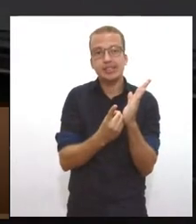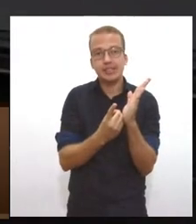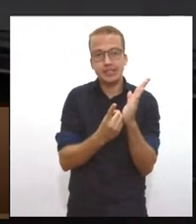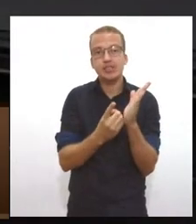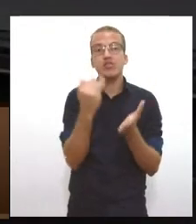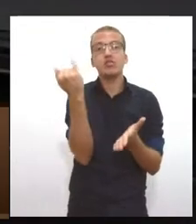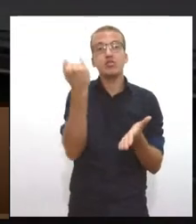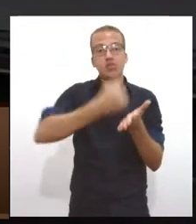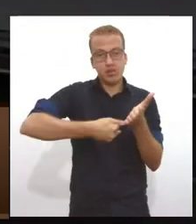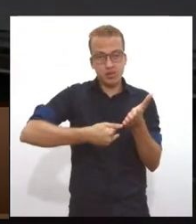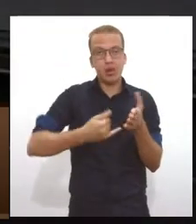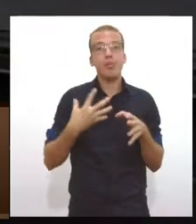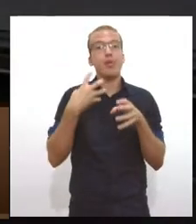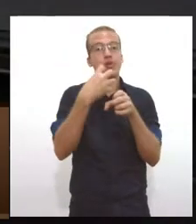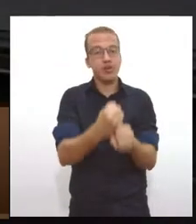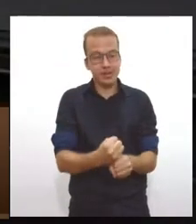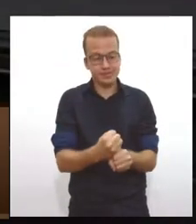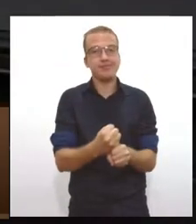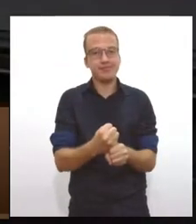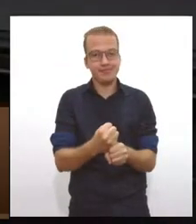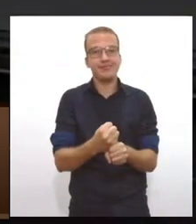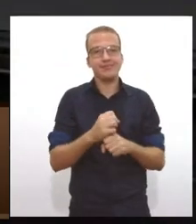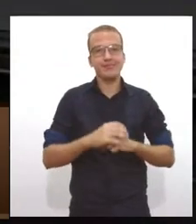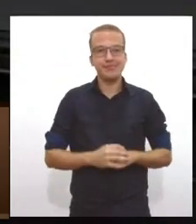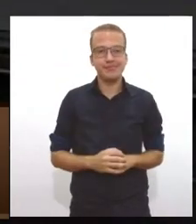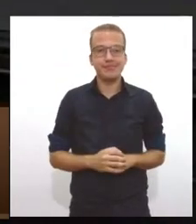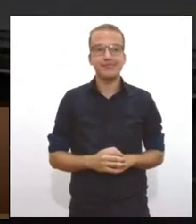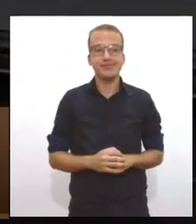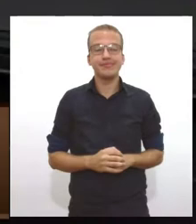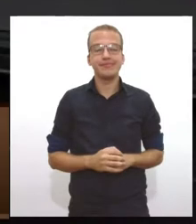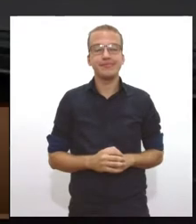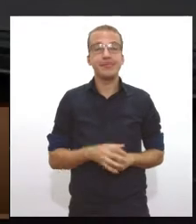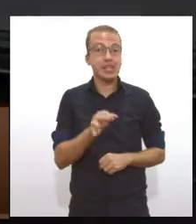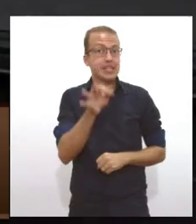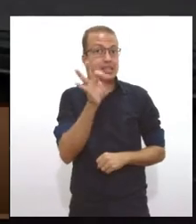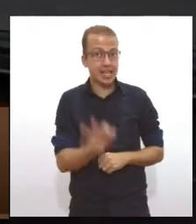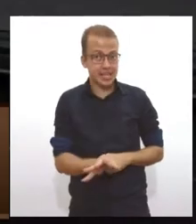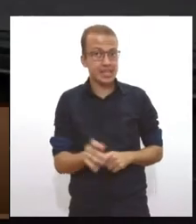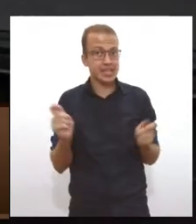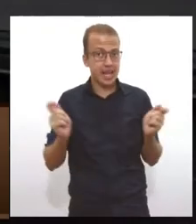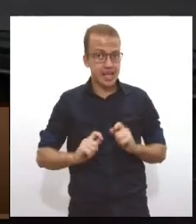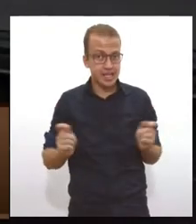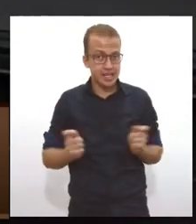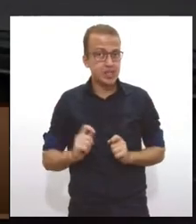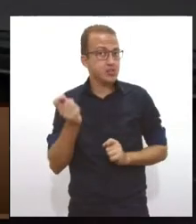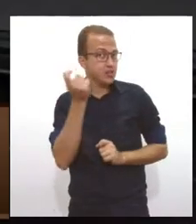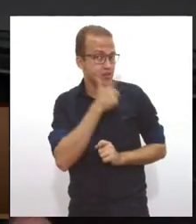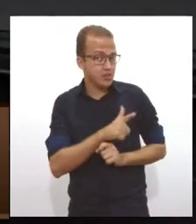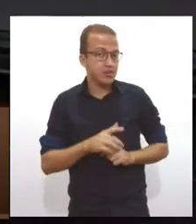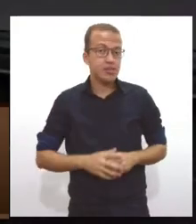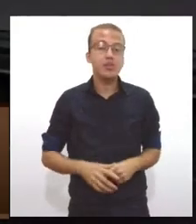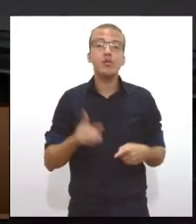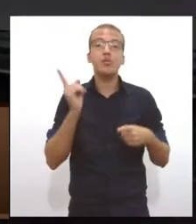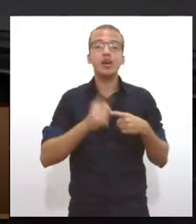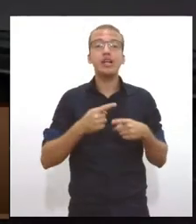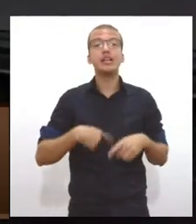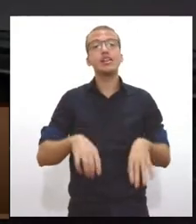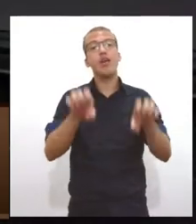audita e fiscaliza. Dá certo? Dá certo. Por que dá certo? Porque eu tenho uma estrutura